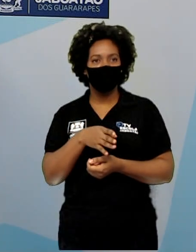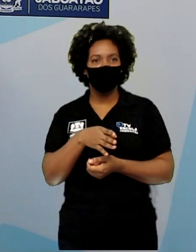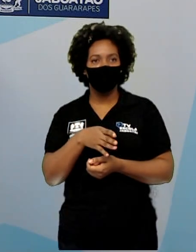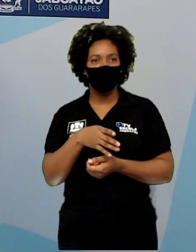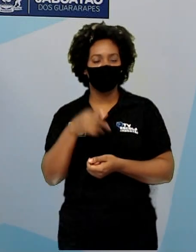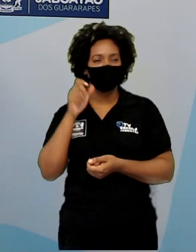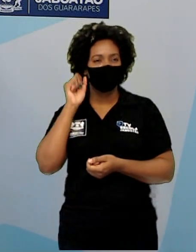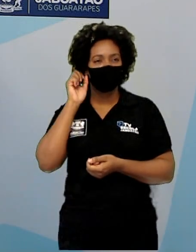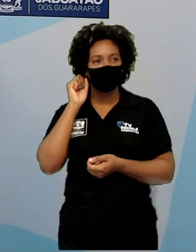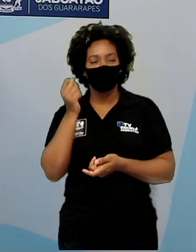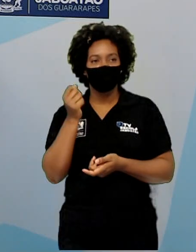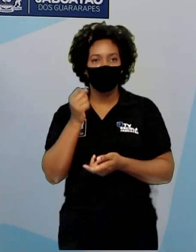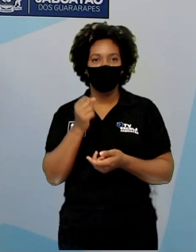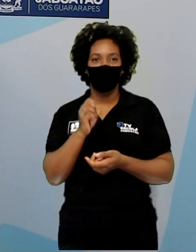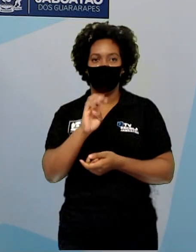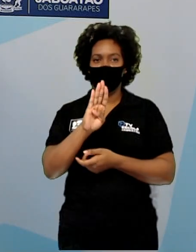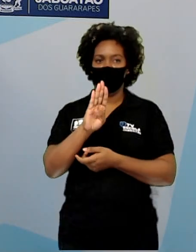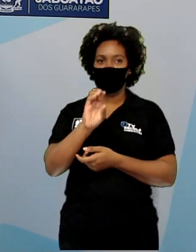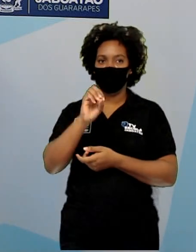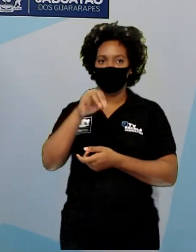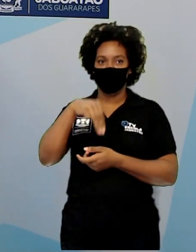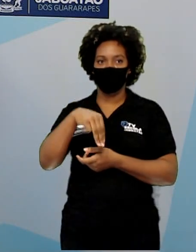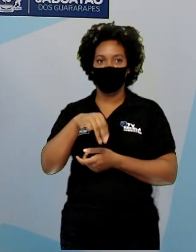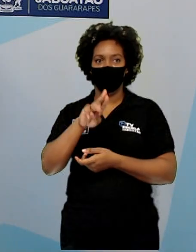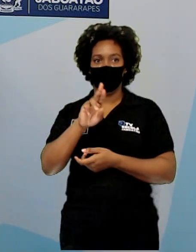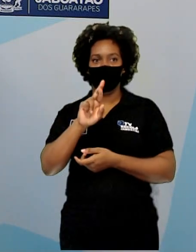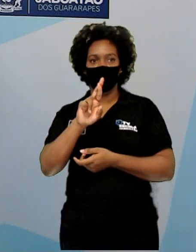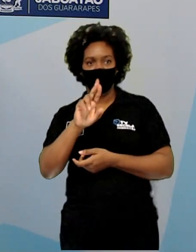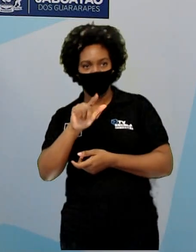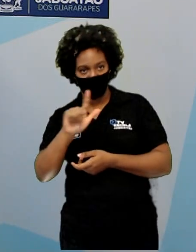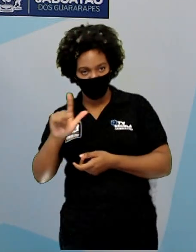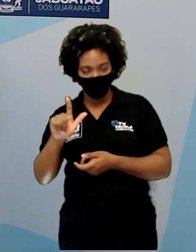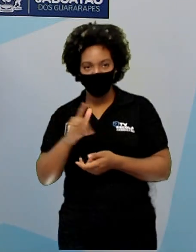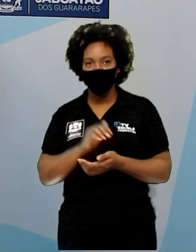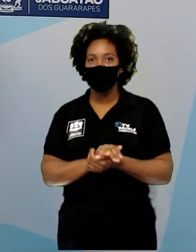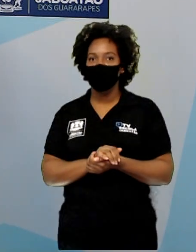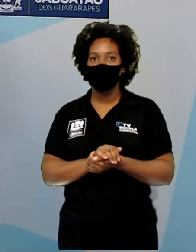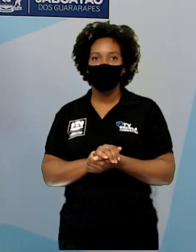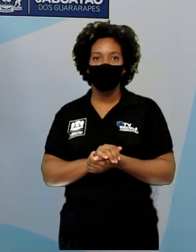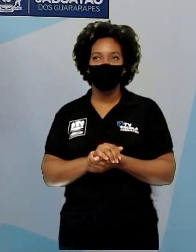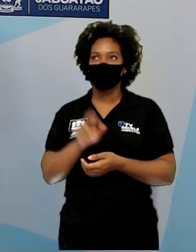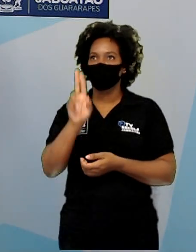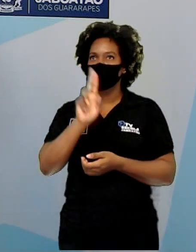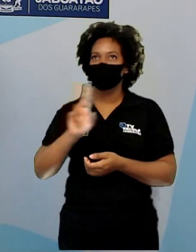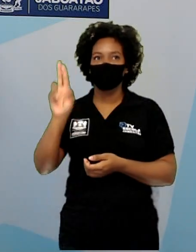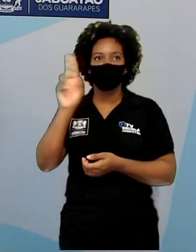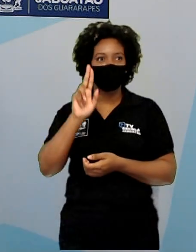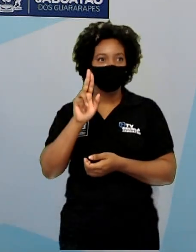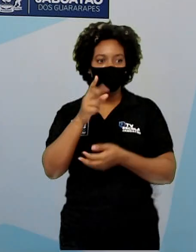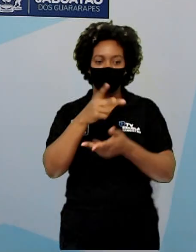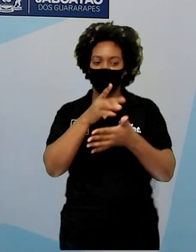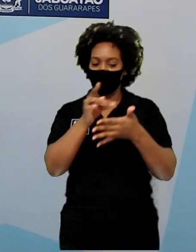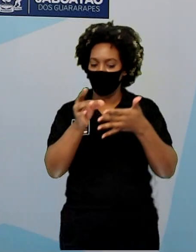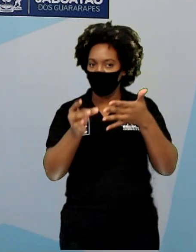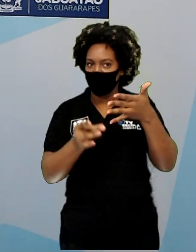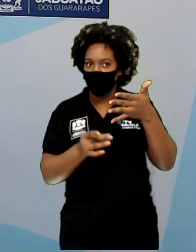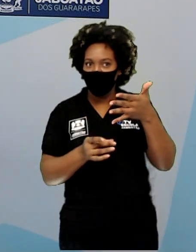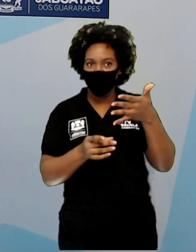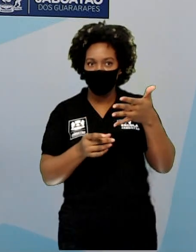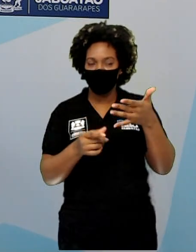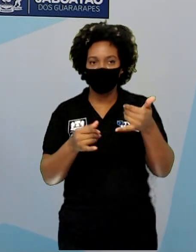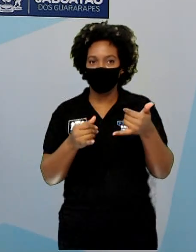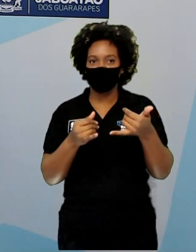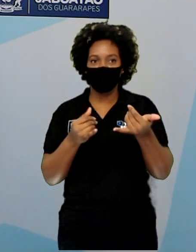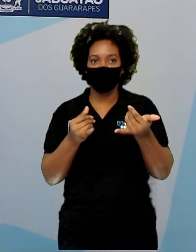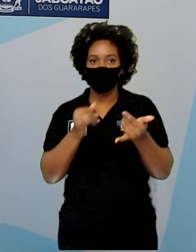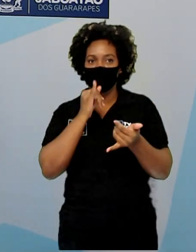e uma utilidades? Às vezes você quer falar que o meu pai é mil e uma utilidades, ele consegue fazer várias